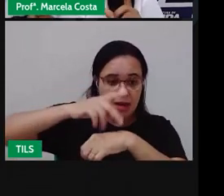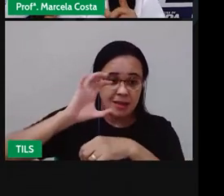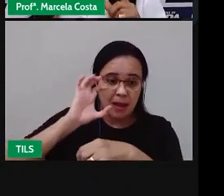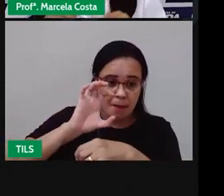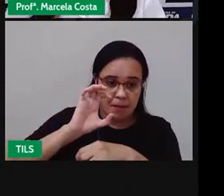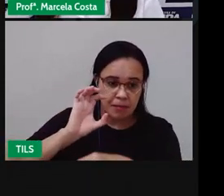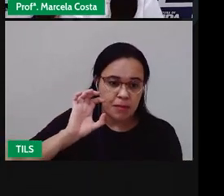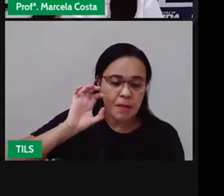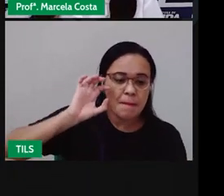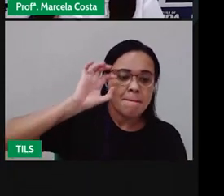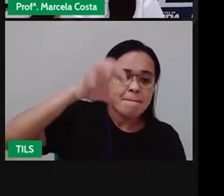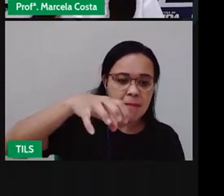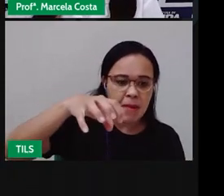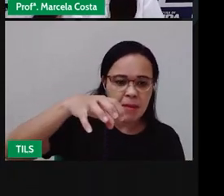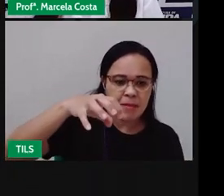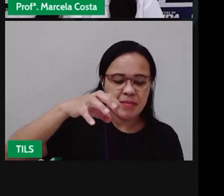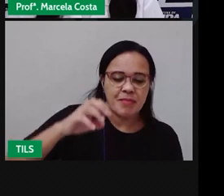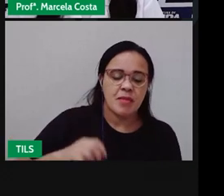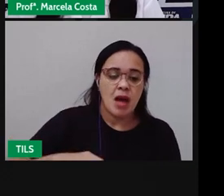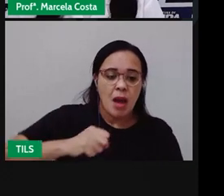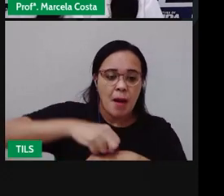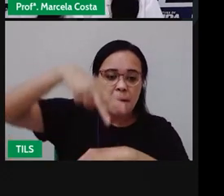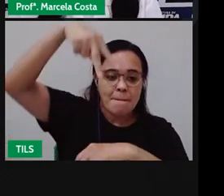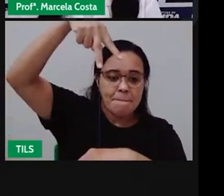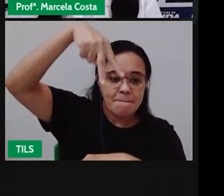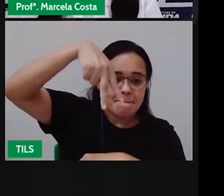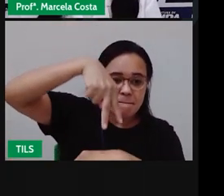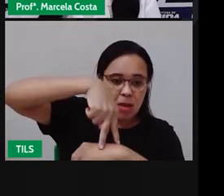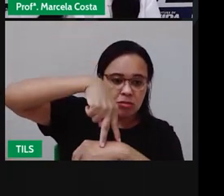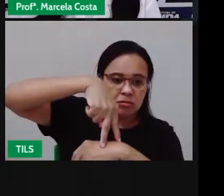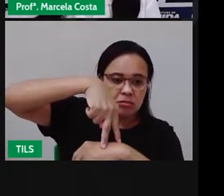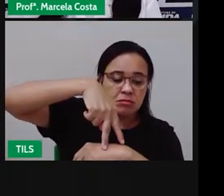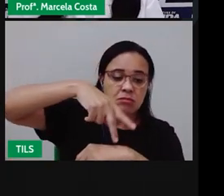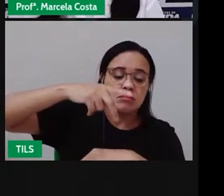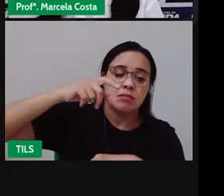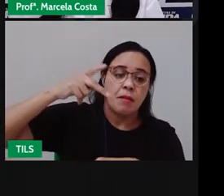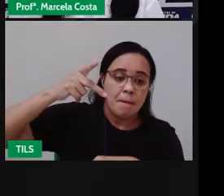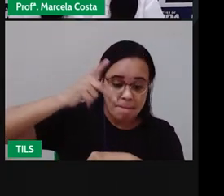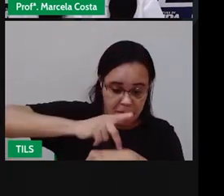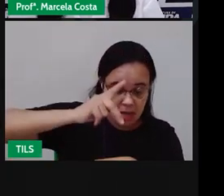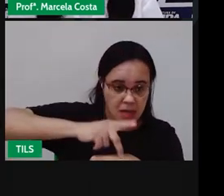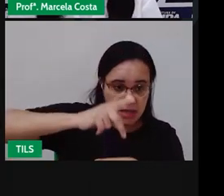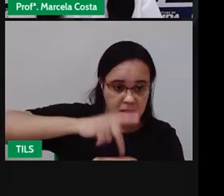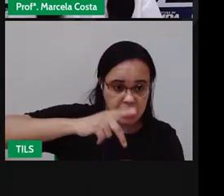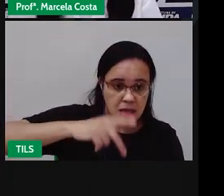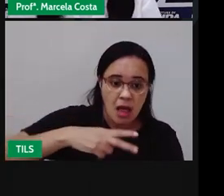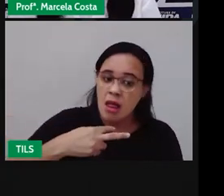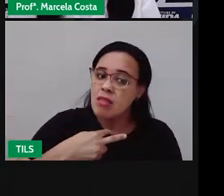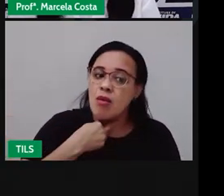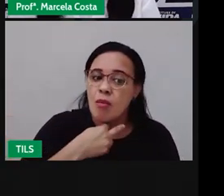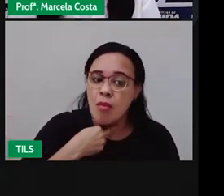E vai saltar Sobre a casa Onde está a pedra Sem pisar Na linha